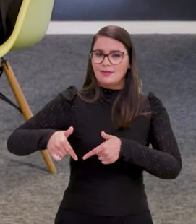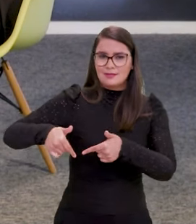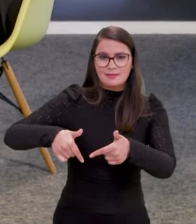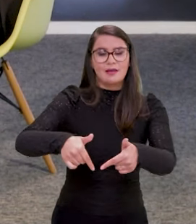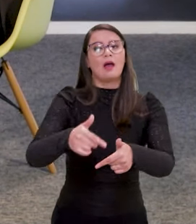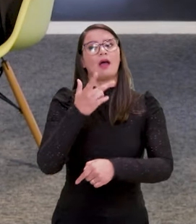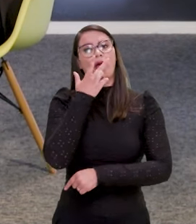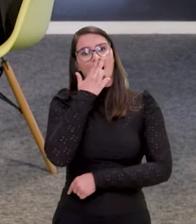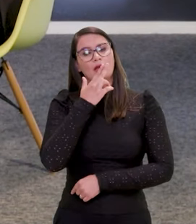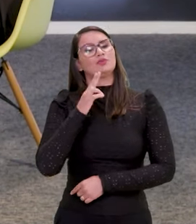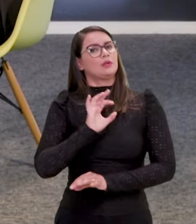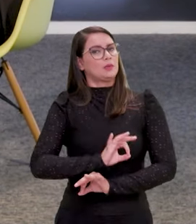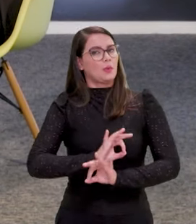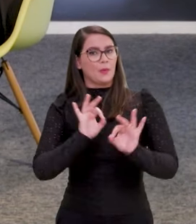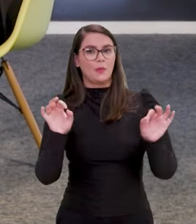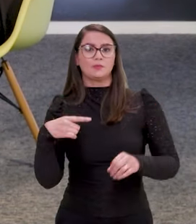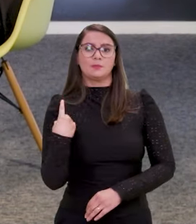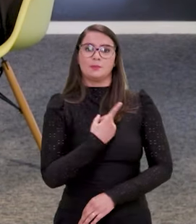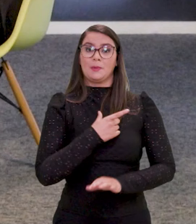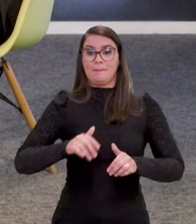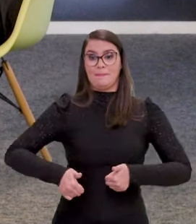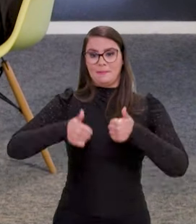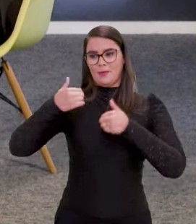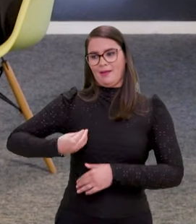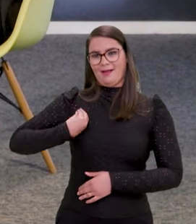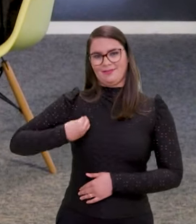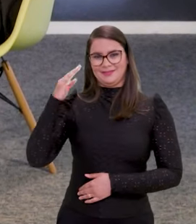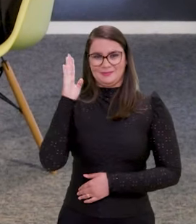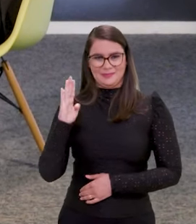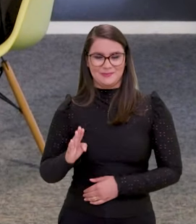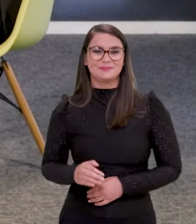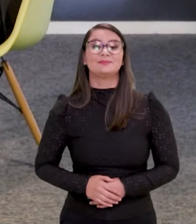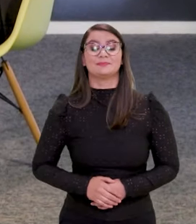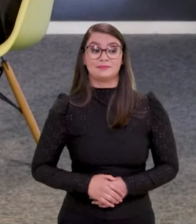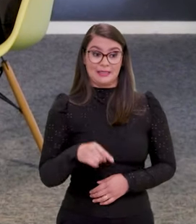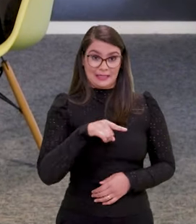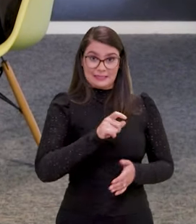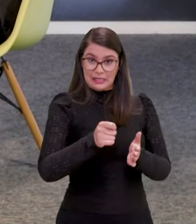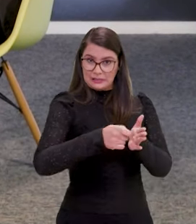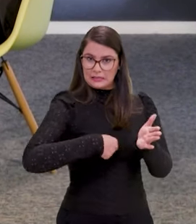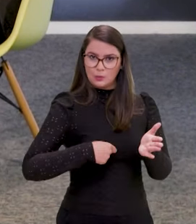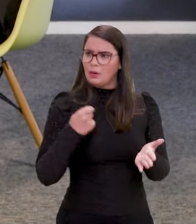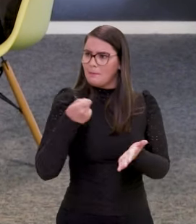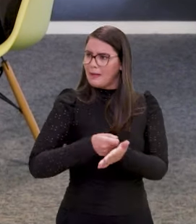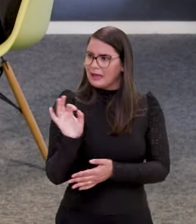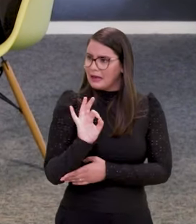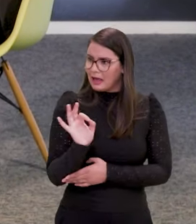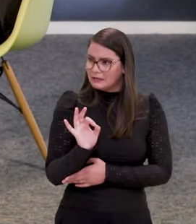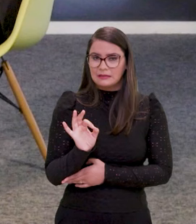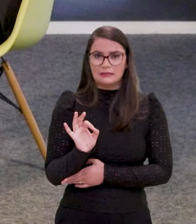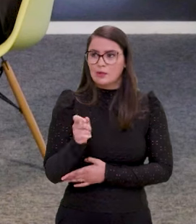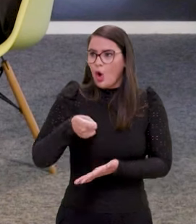ações aí que eu acho que são exitosas aí para a gente melhorar a vida do brasileiro. O secretário, e essa assinatura, ela não tem custo. Assinatura